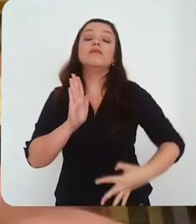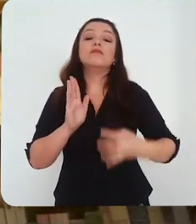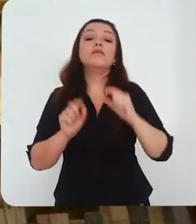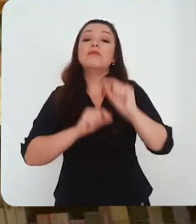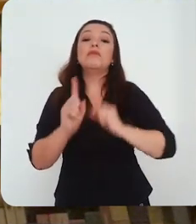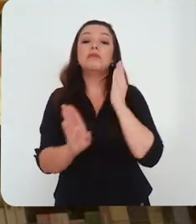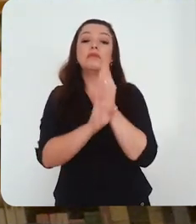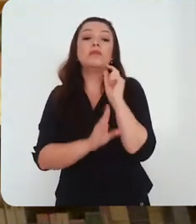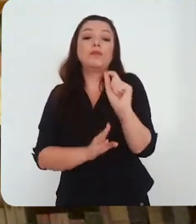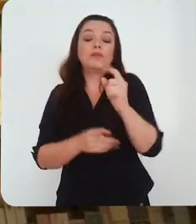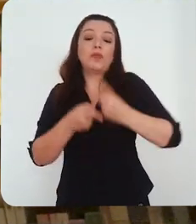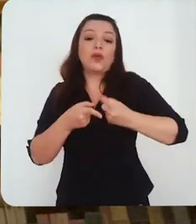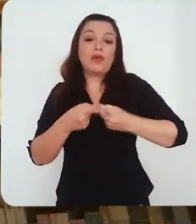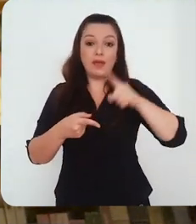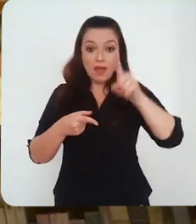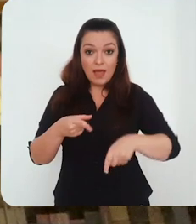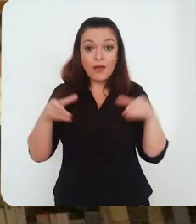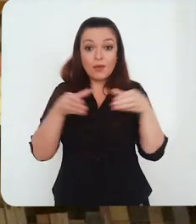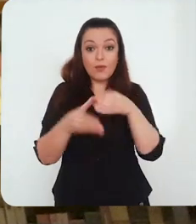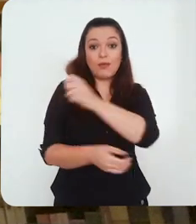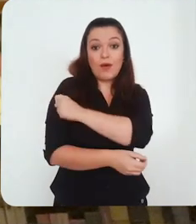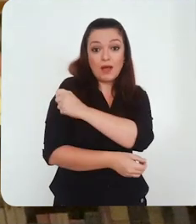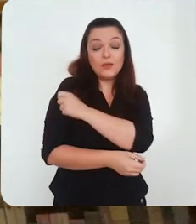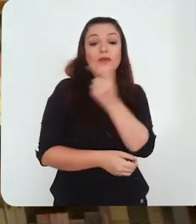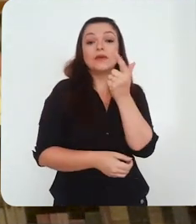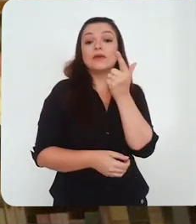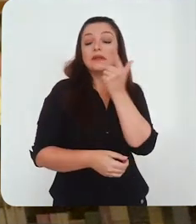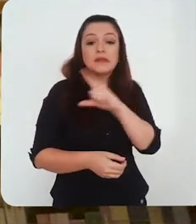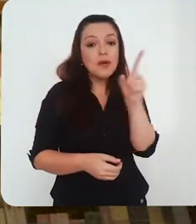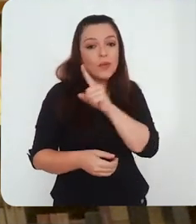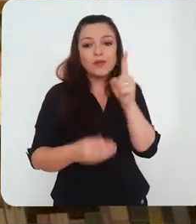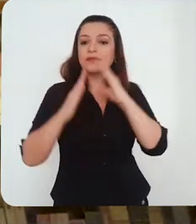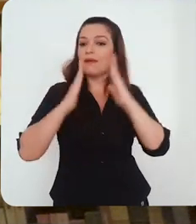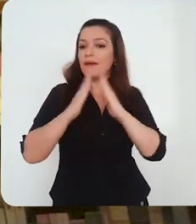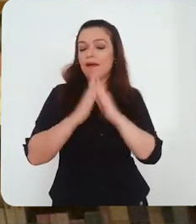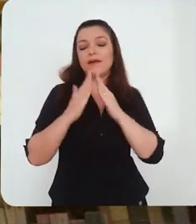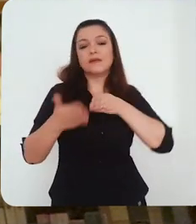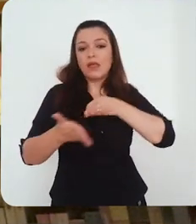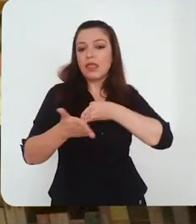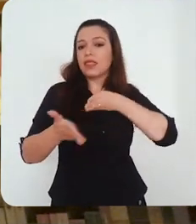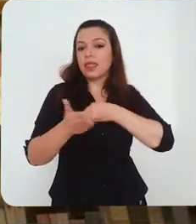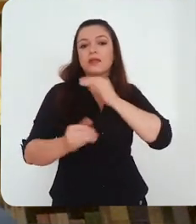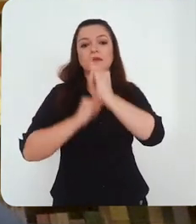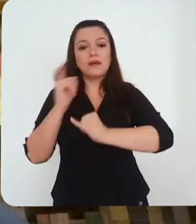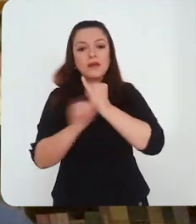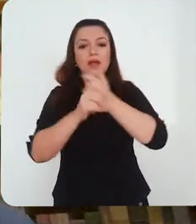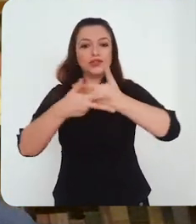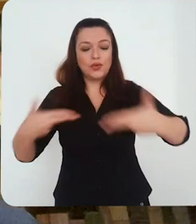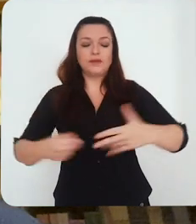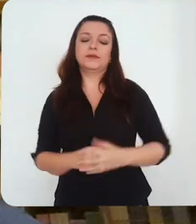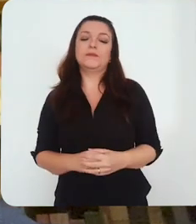que é precisamente o argumento da falta de inclusão digital de parcelas importantes do nosso corpo dissente. Para aqueles